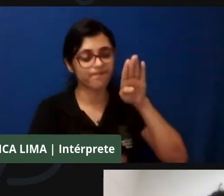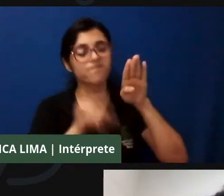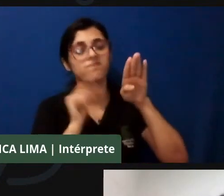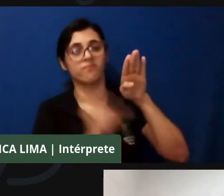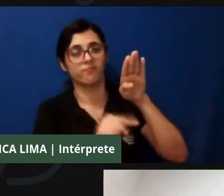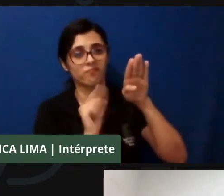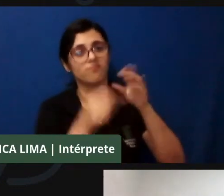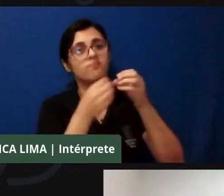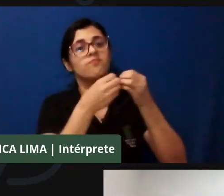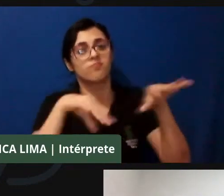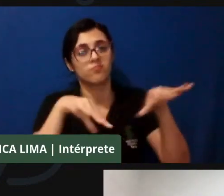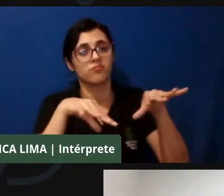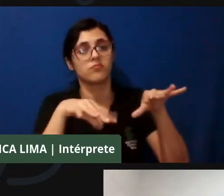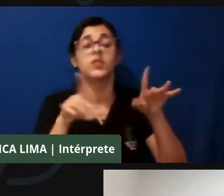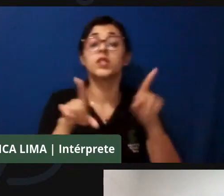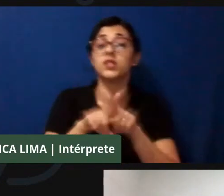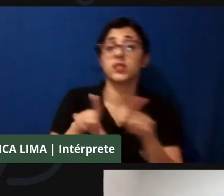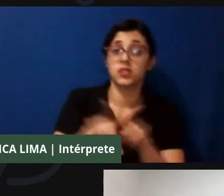também da COVID,